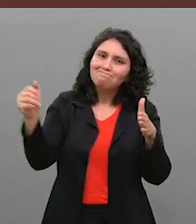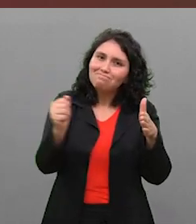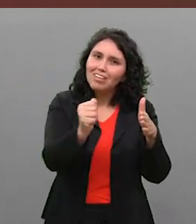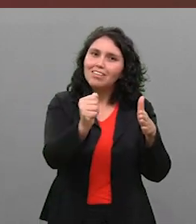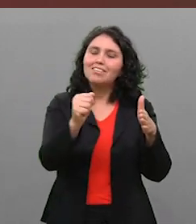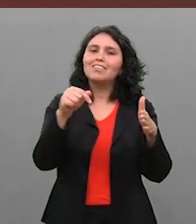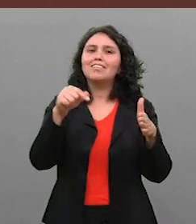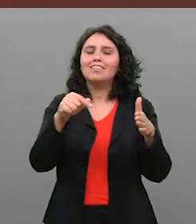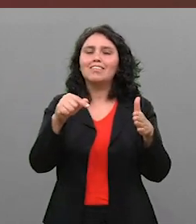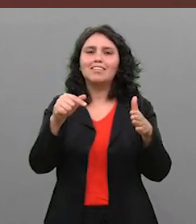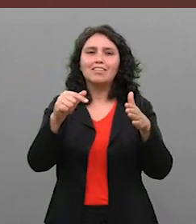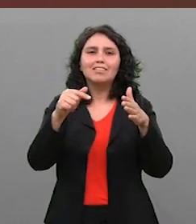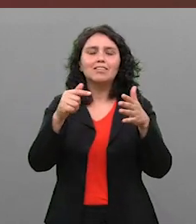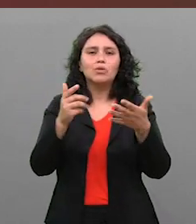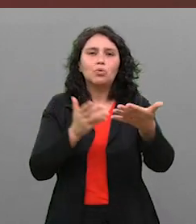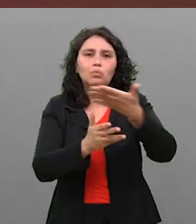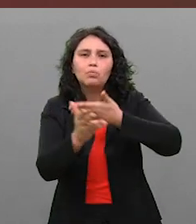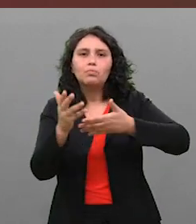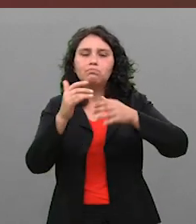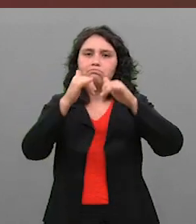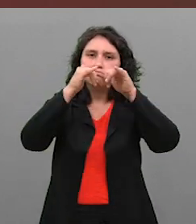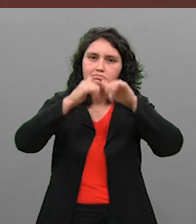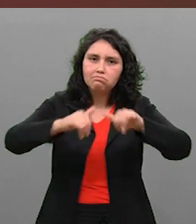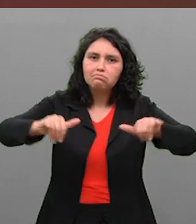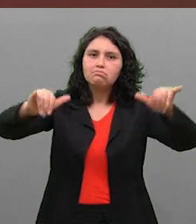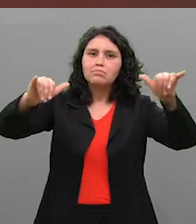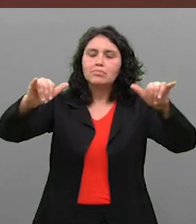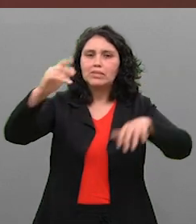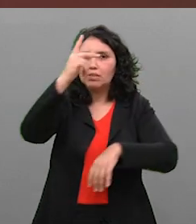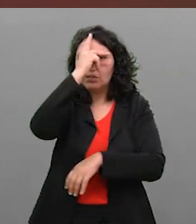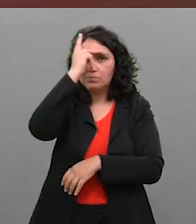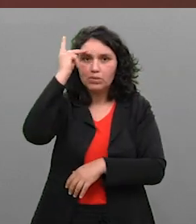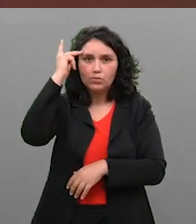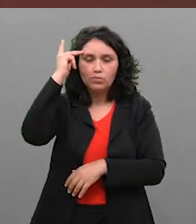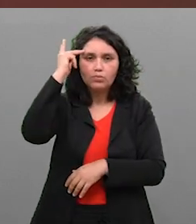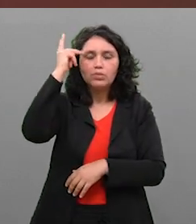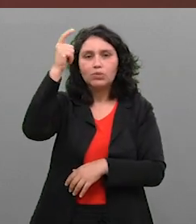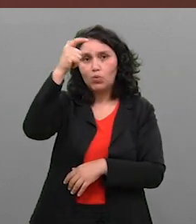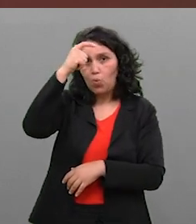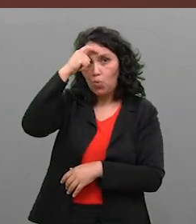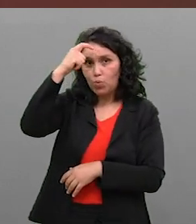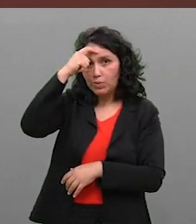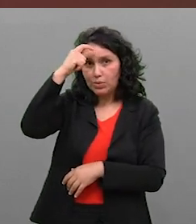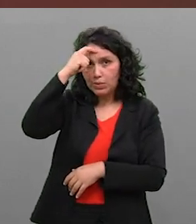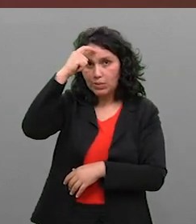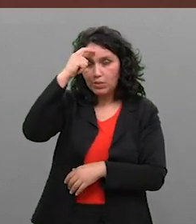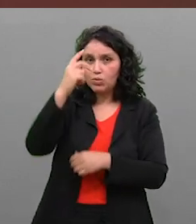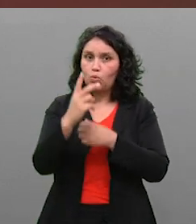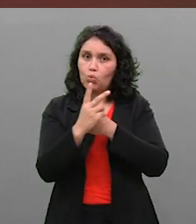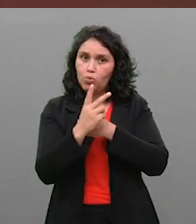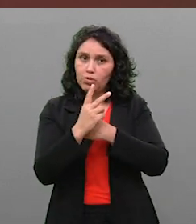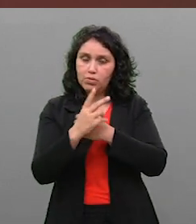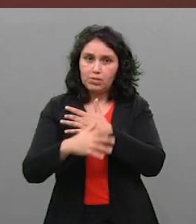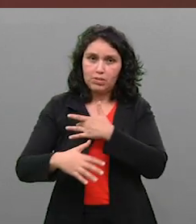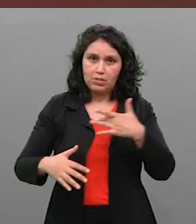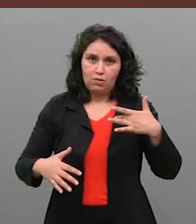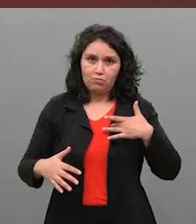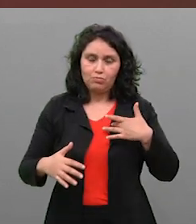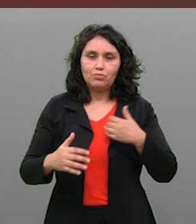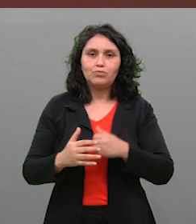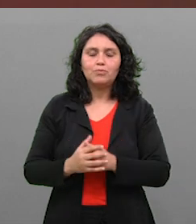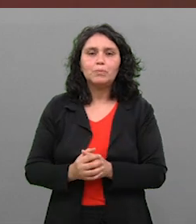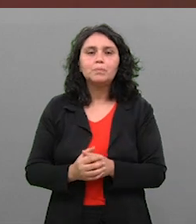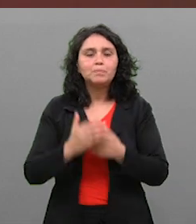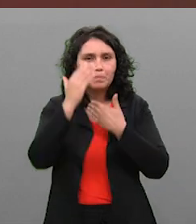E desde já estamos de portas abertas sempre, que achares adequado e importante estar trazendo informação para que as pessoas